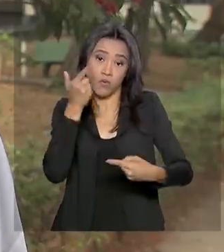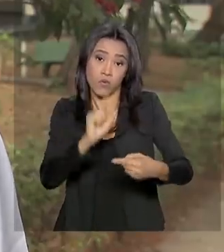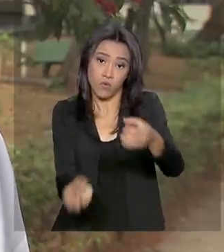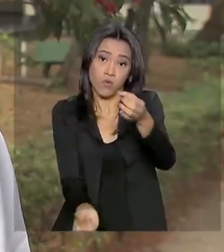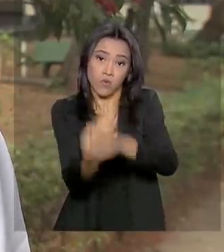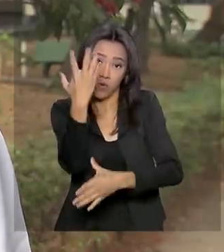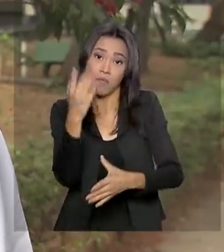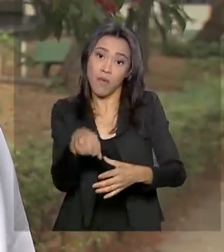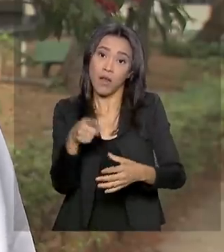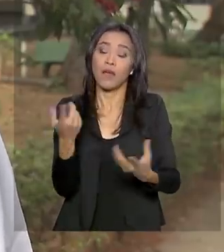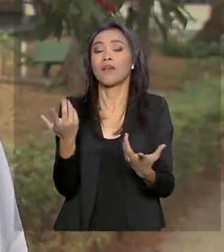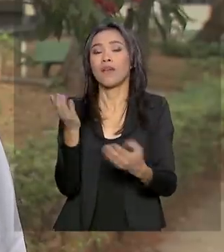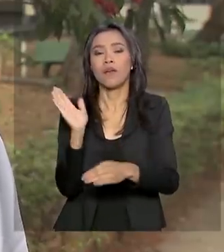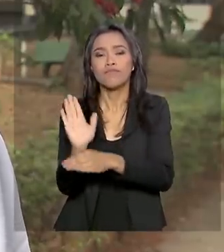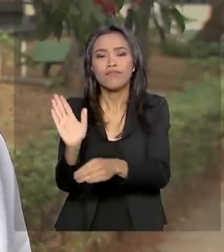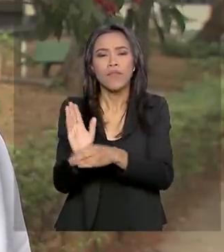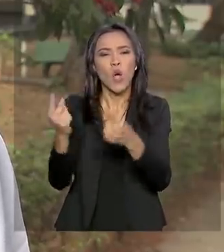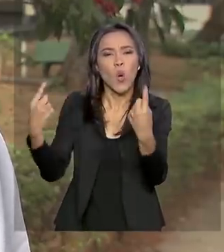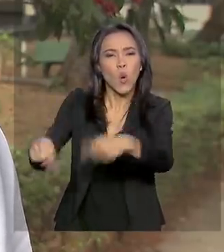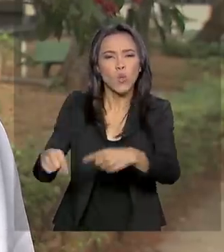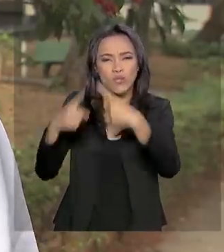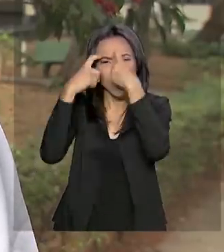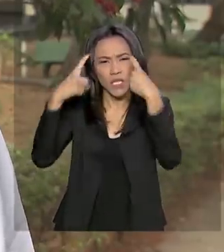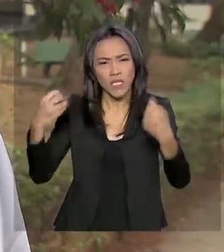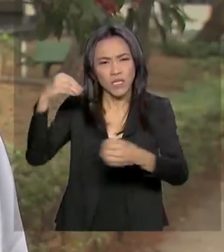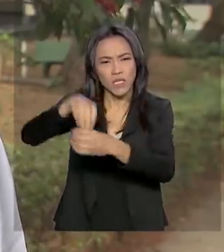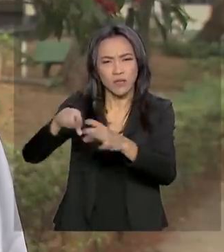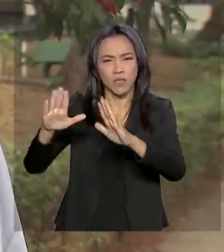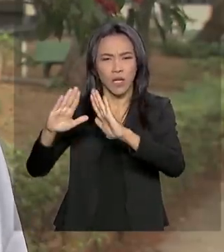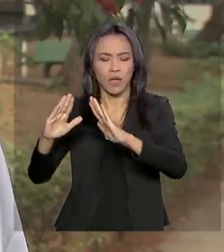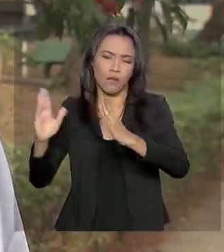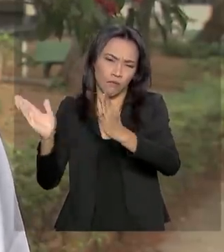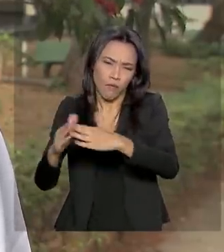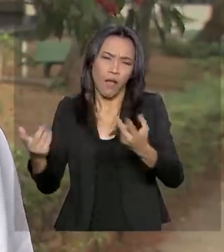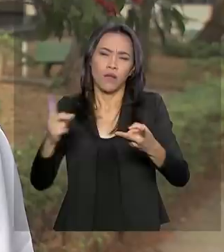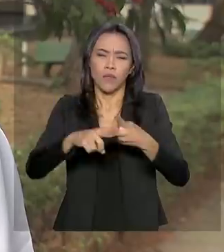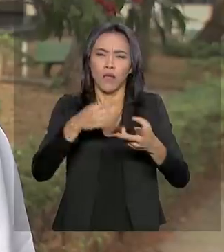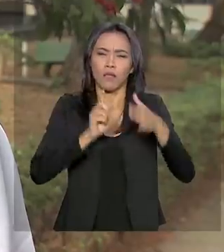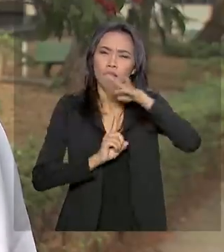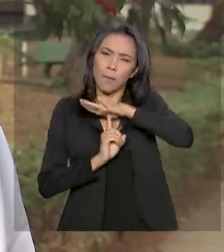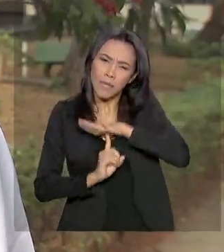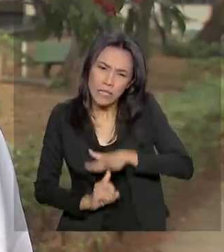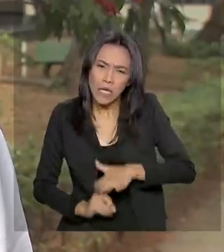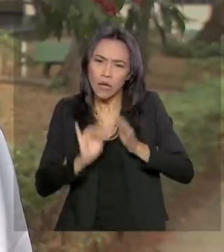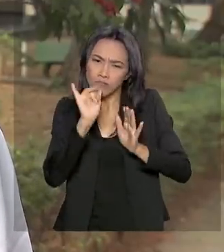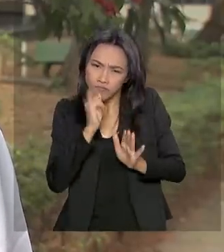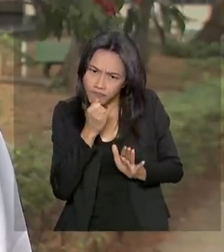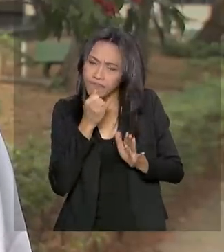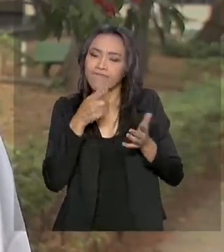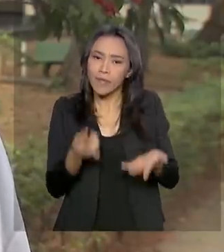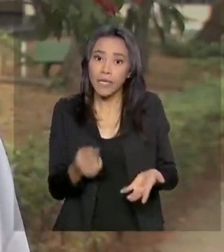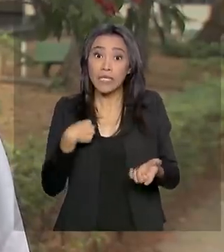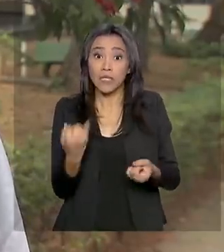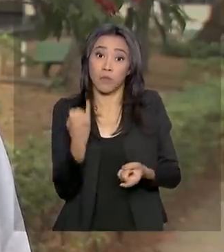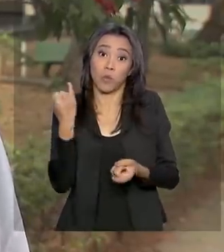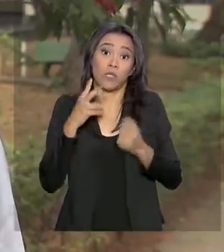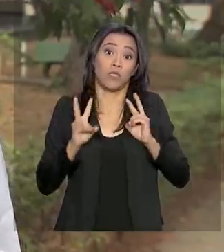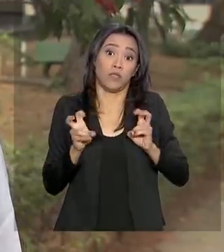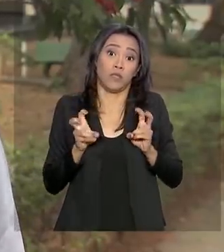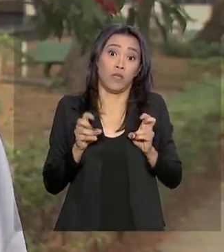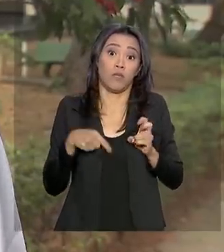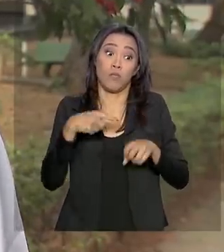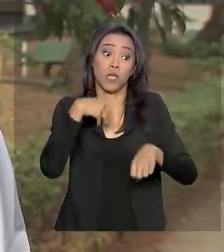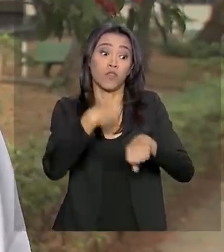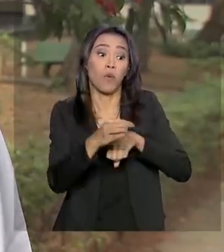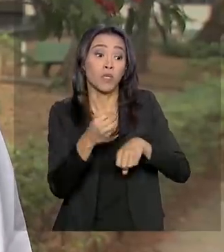e que combate essas questões, como violência doméstica, depressão, que é um dado que vai vir novo e que é extremamente importante, porque os dados